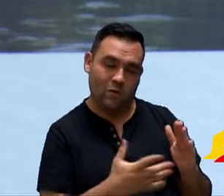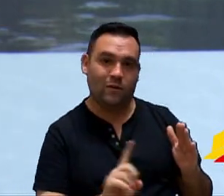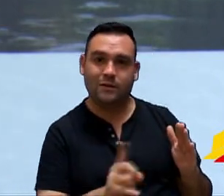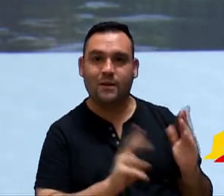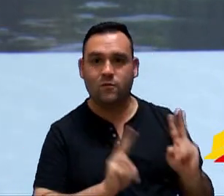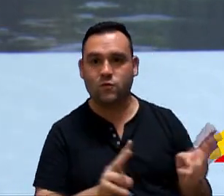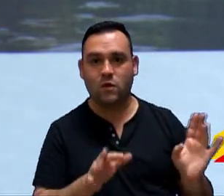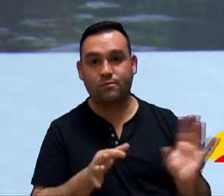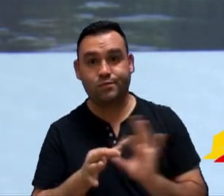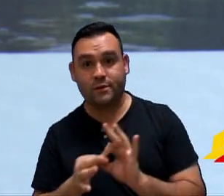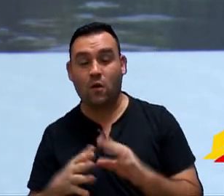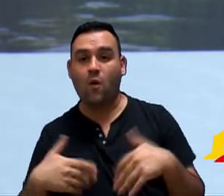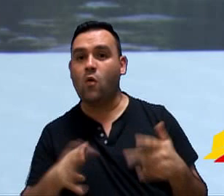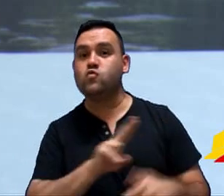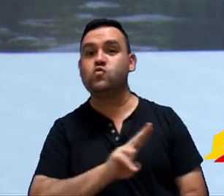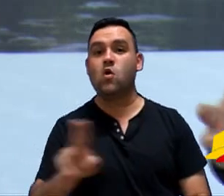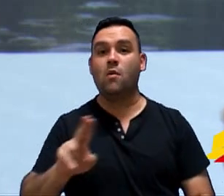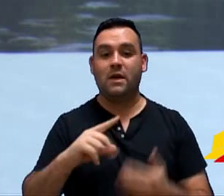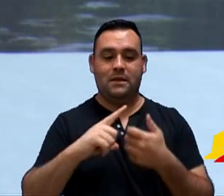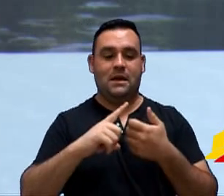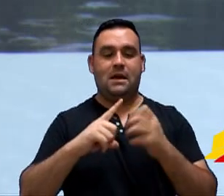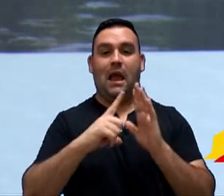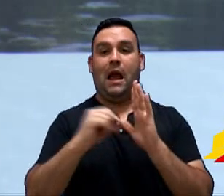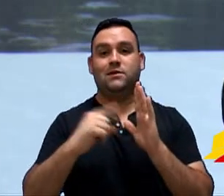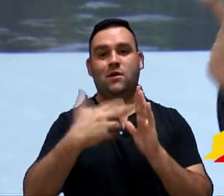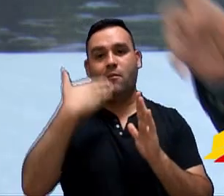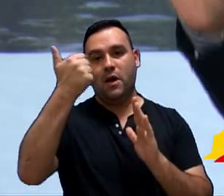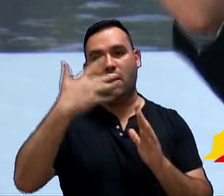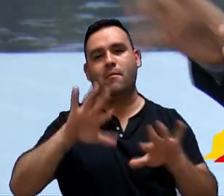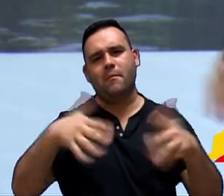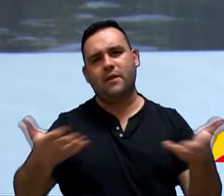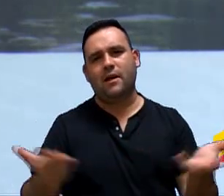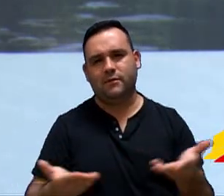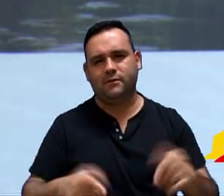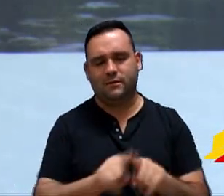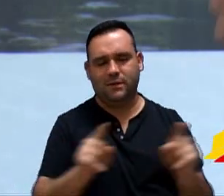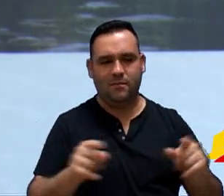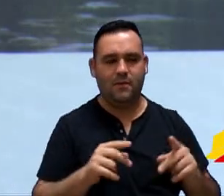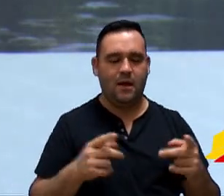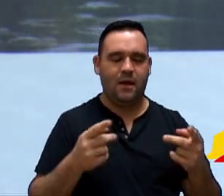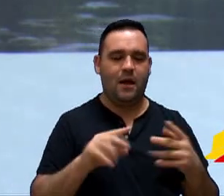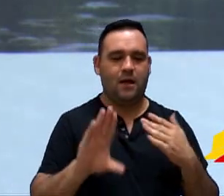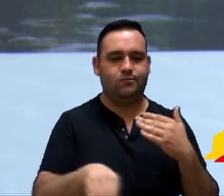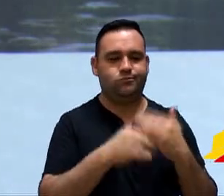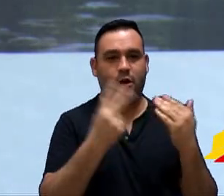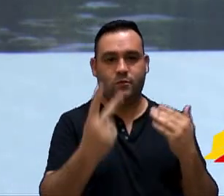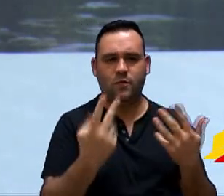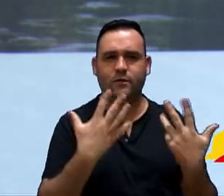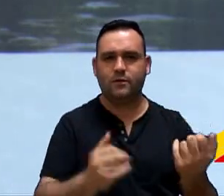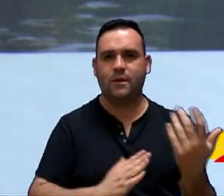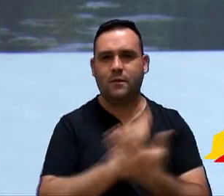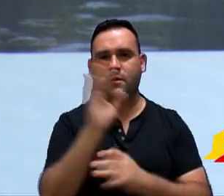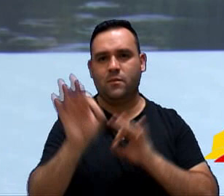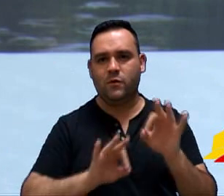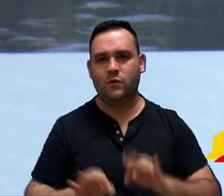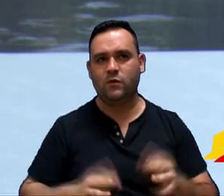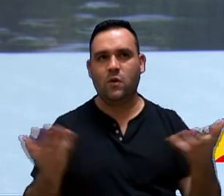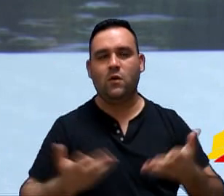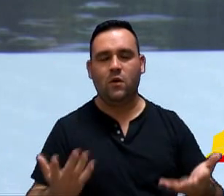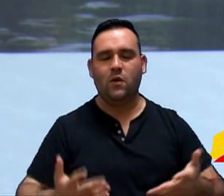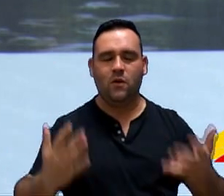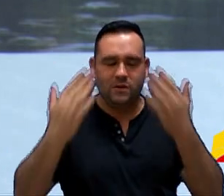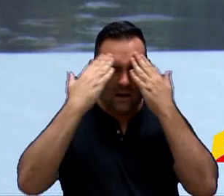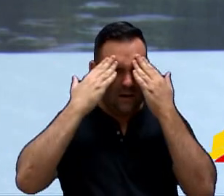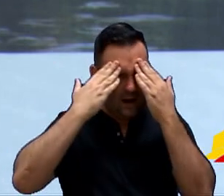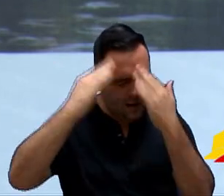nominado como um artigo, melhor ainda. Então, vamos encaminhar as duas emendas. Vamos aprovar o projeto hoje. Glória a